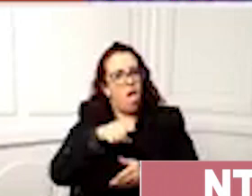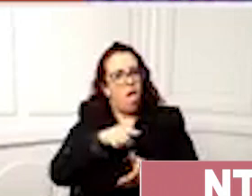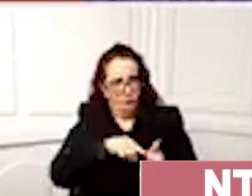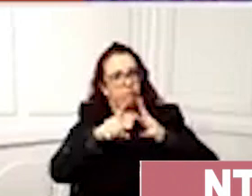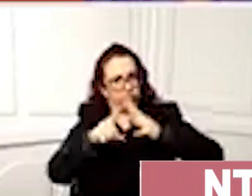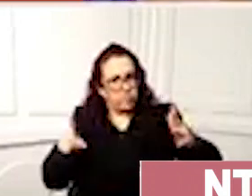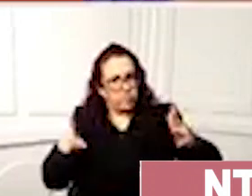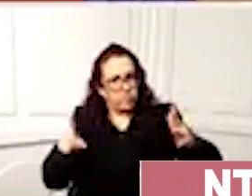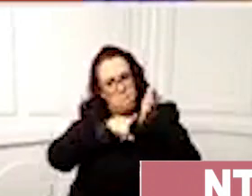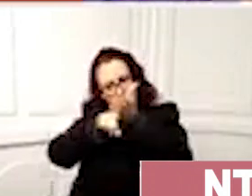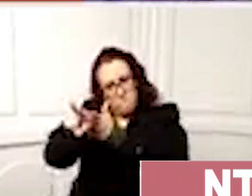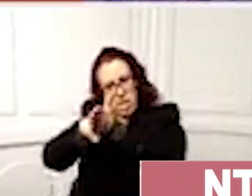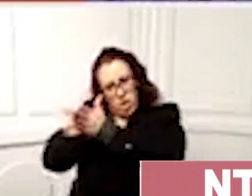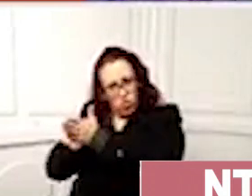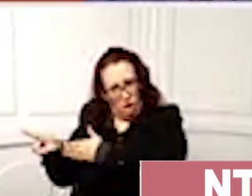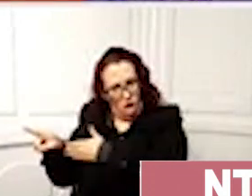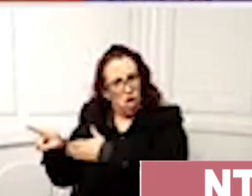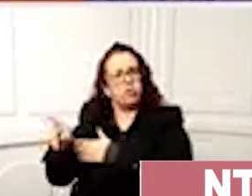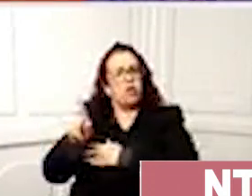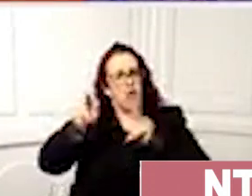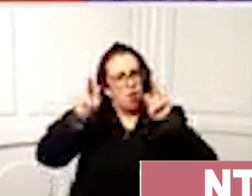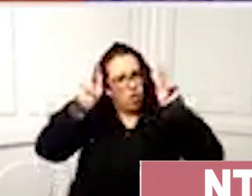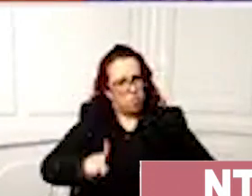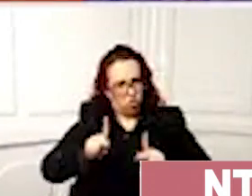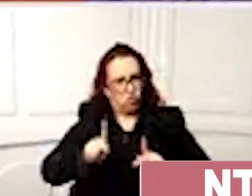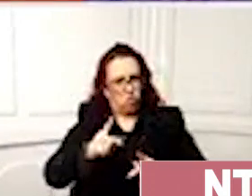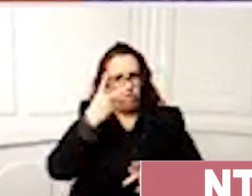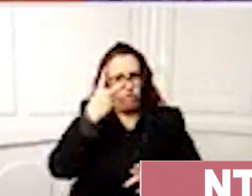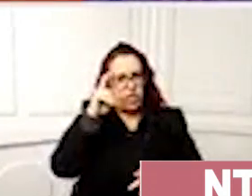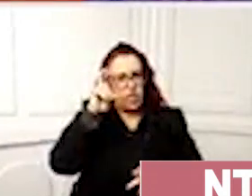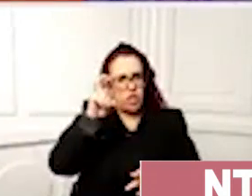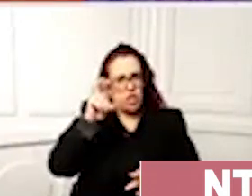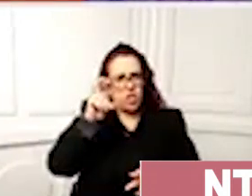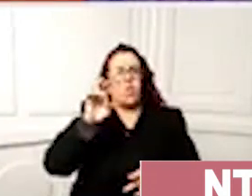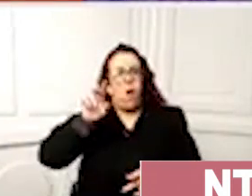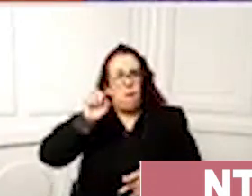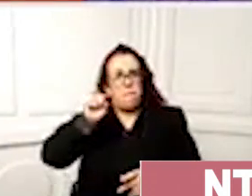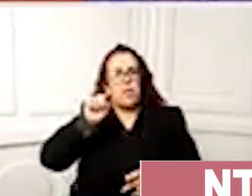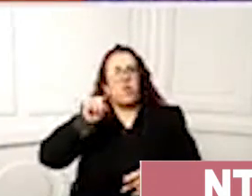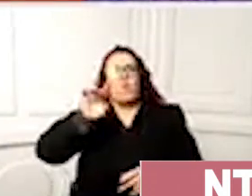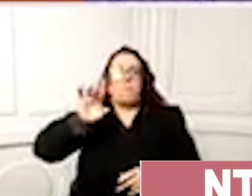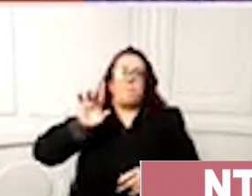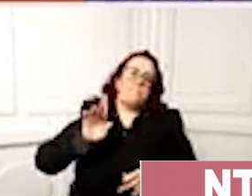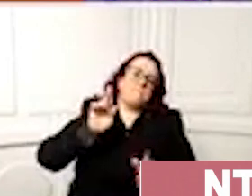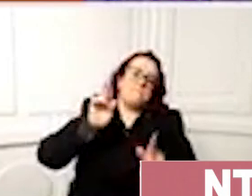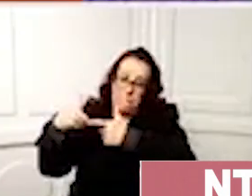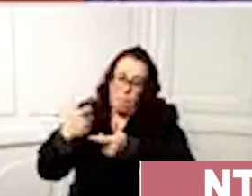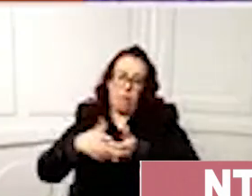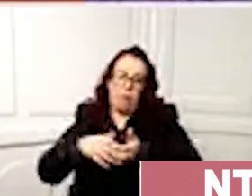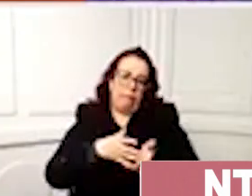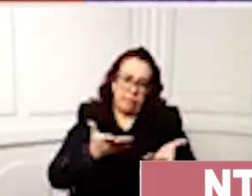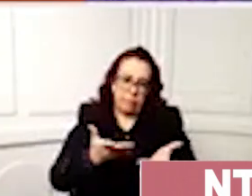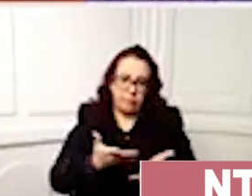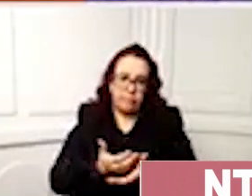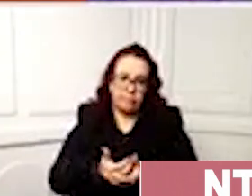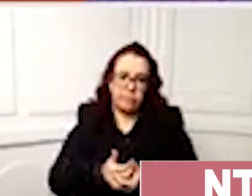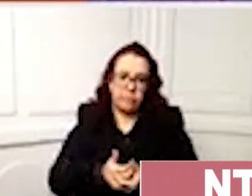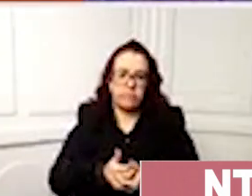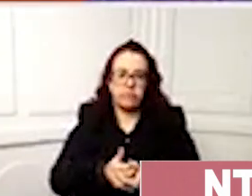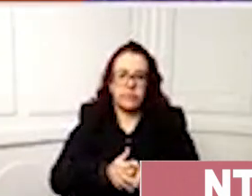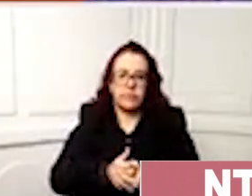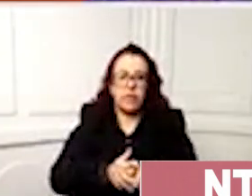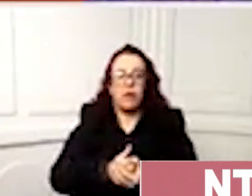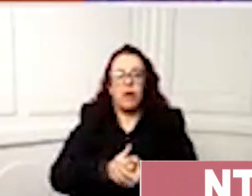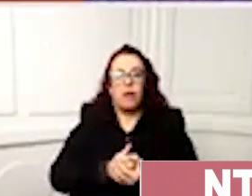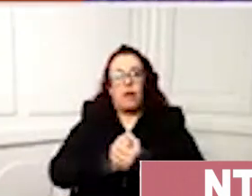,6% das pessoas saíam de casa todos os dias. Agora, o número é de 31,5%. Já o percentual